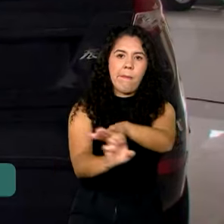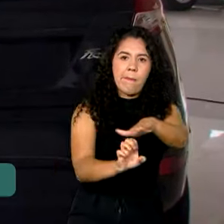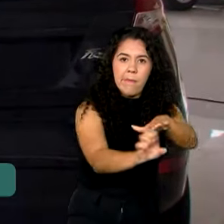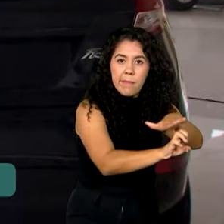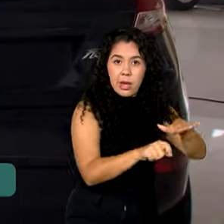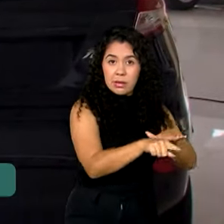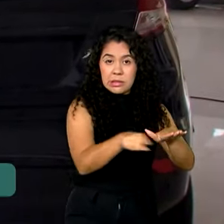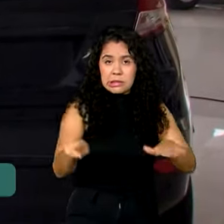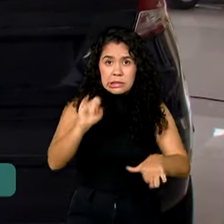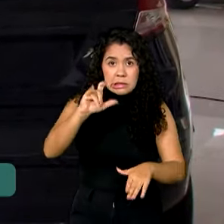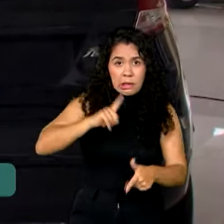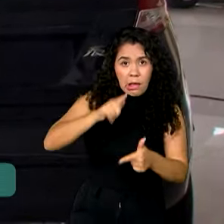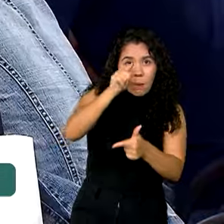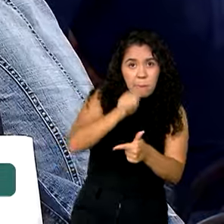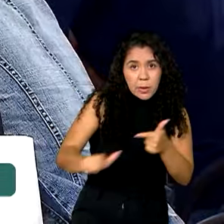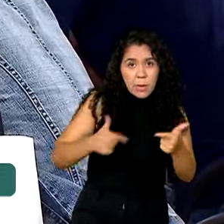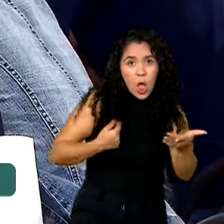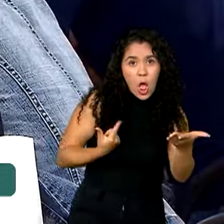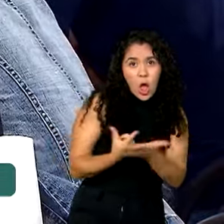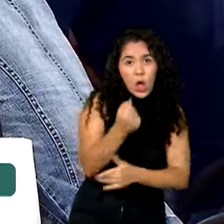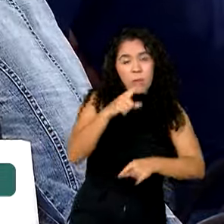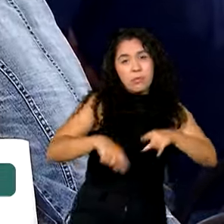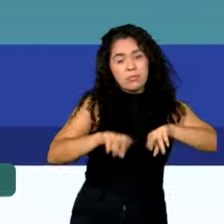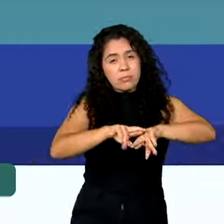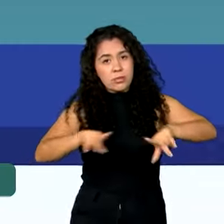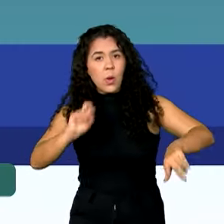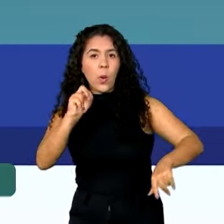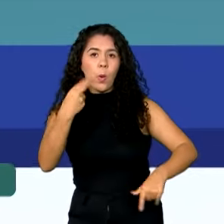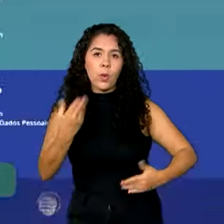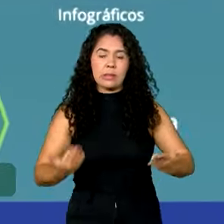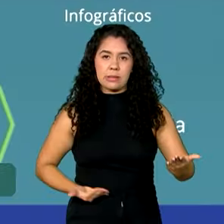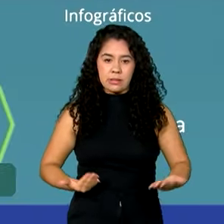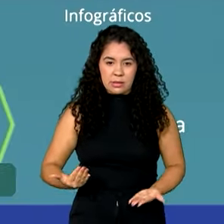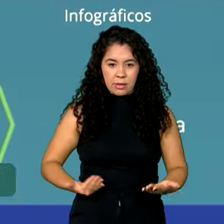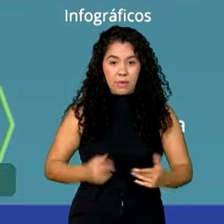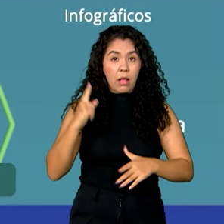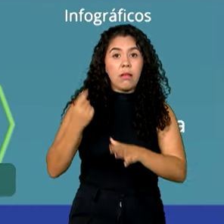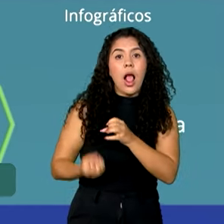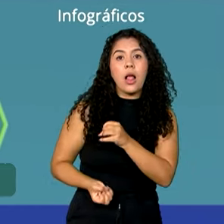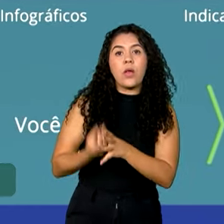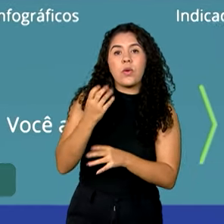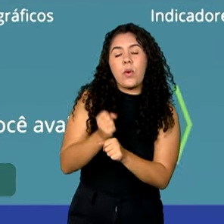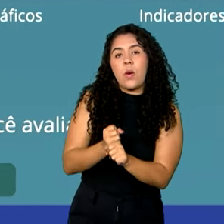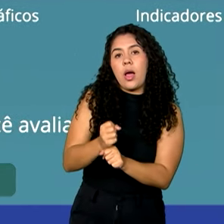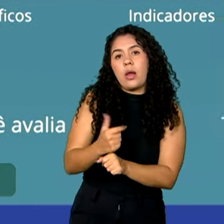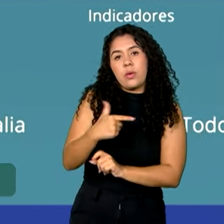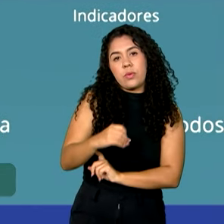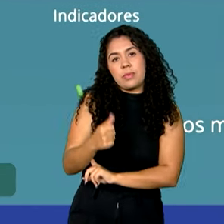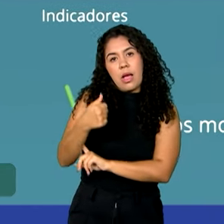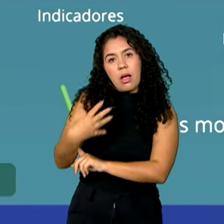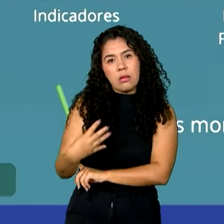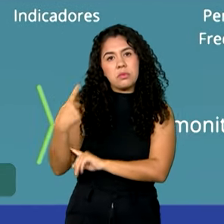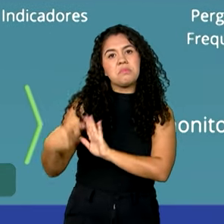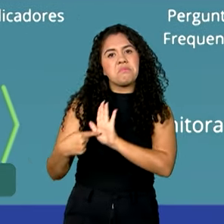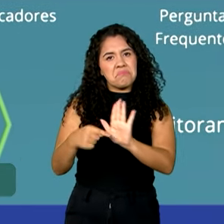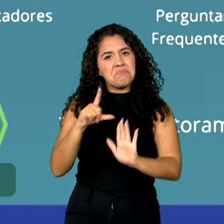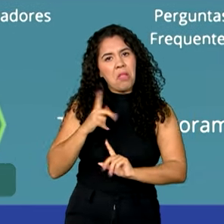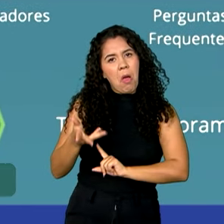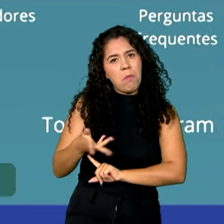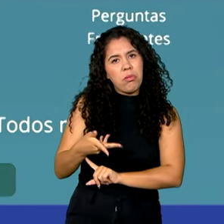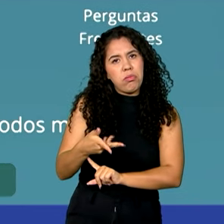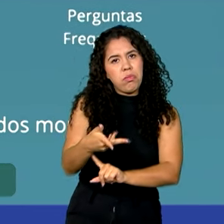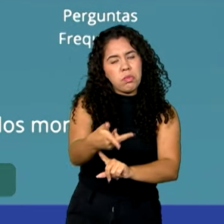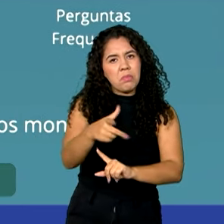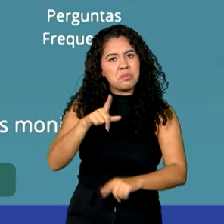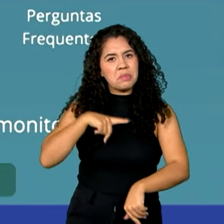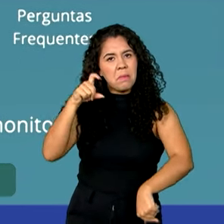existem conflitos na aquisição de bens e serviços. Criado em 2014, ele vem se mostrando ágil e eficaz